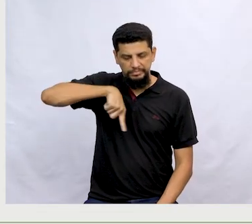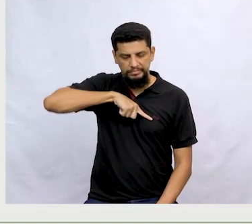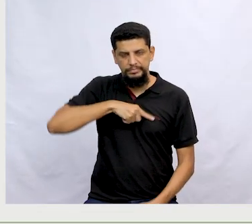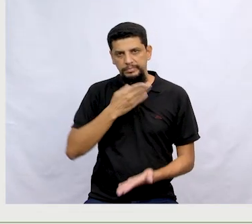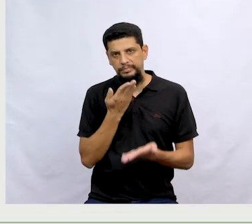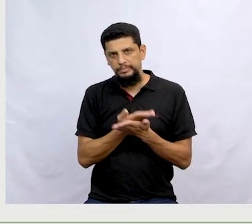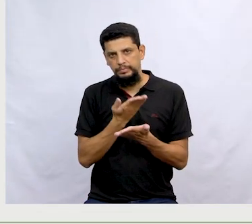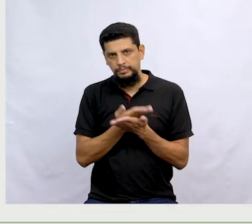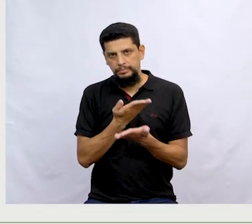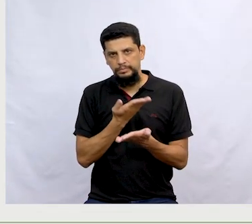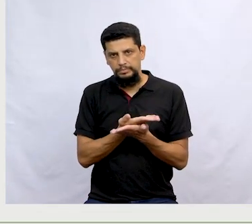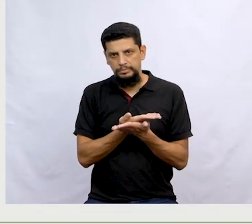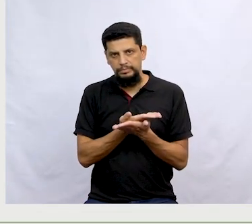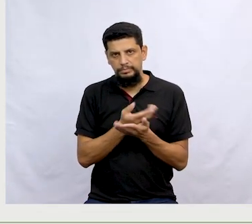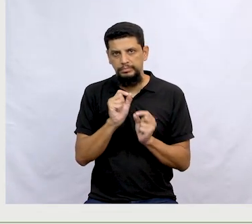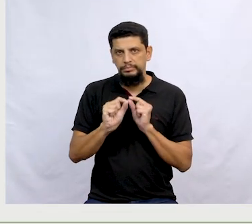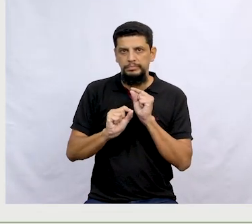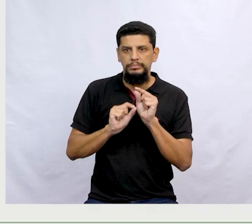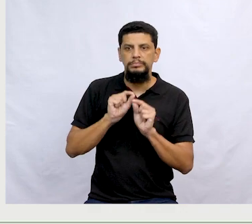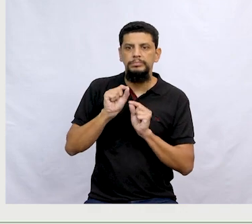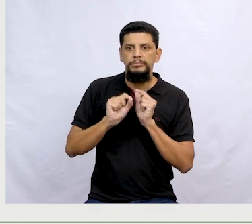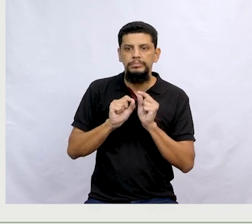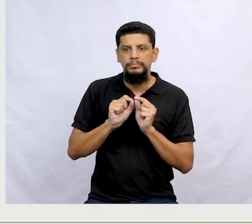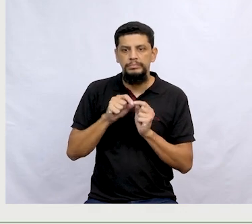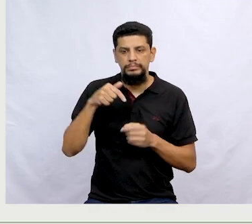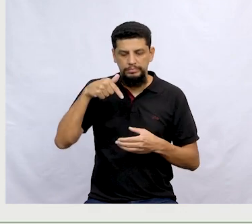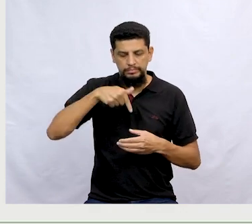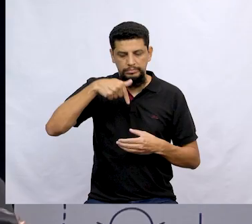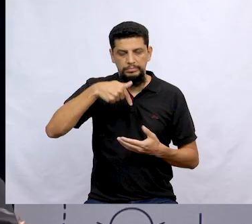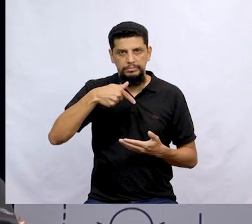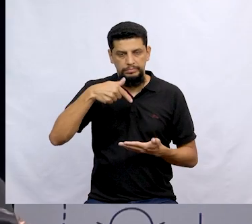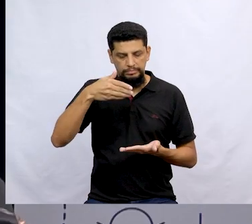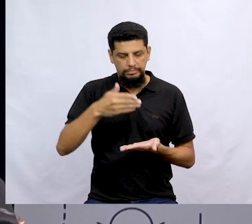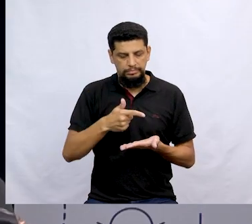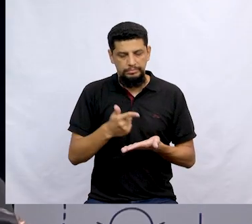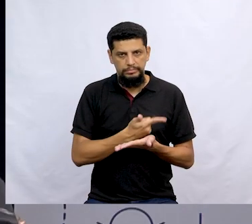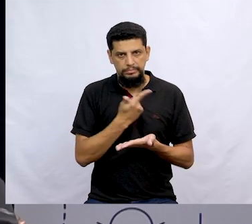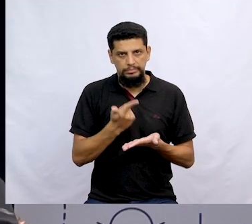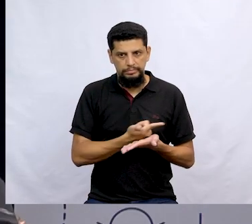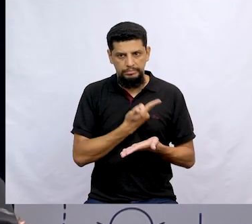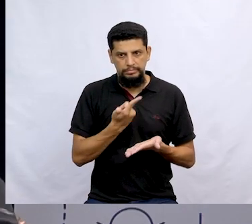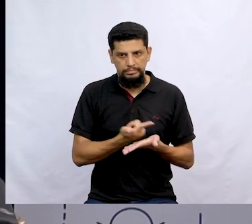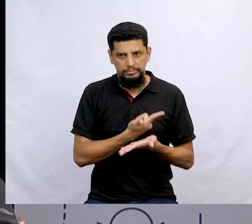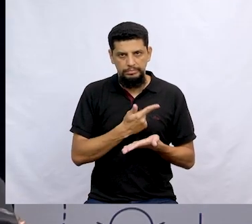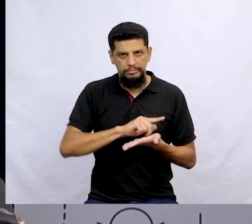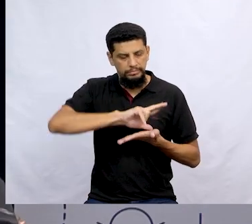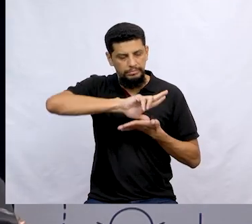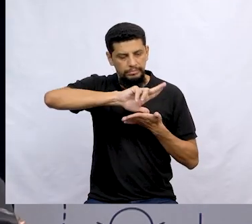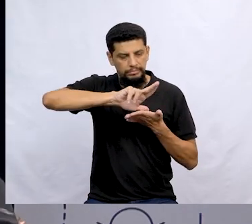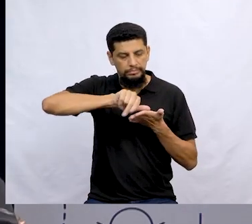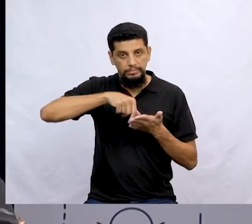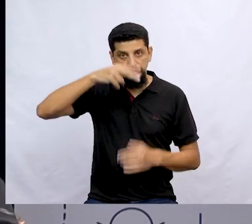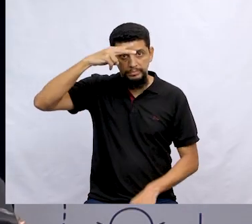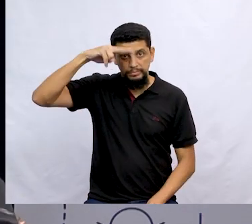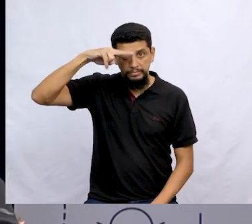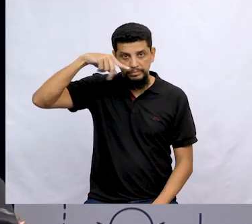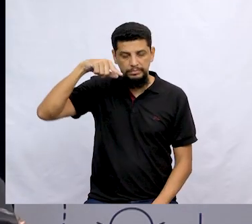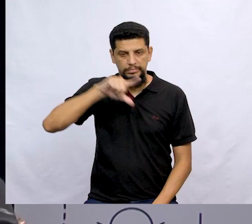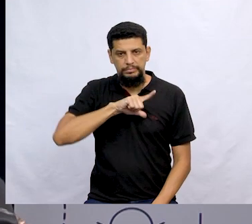também, que nós trabalhamos, foi que está neste livro aqui. Está aqui. Tem várias histórias neste